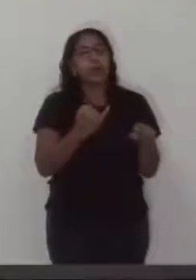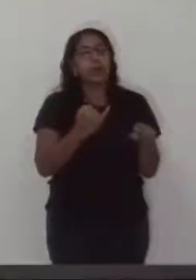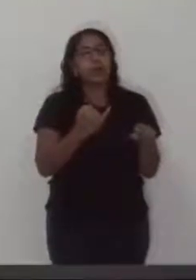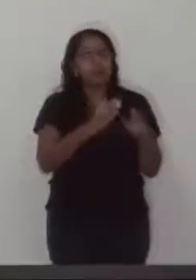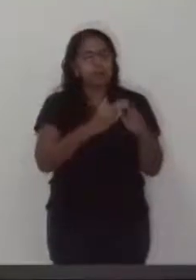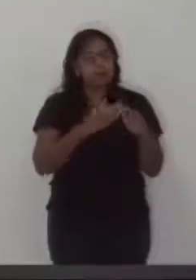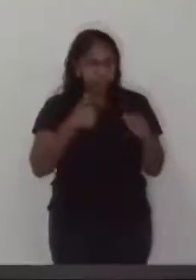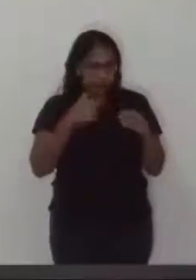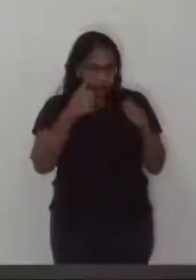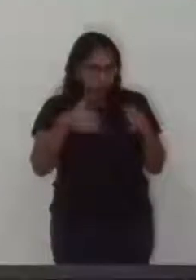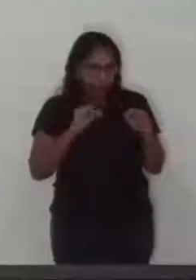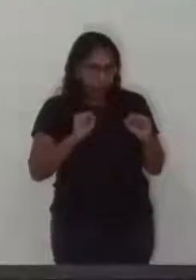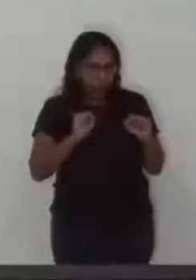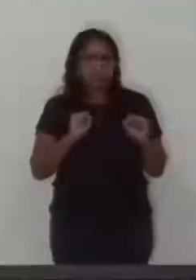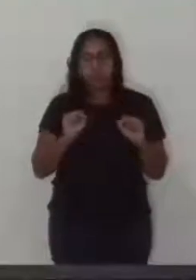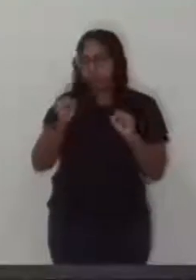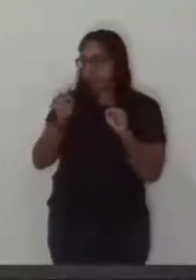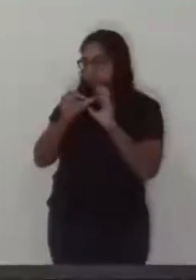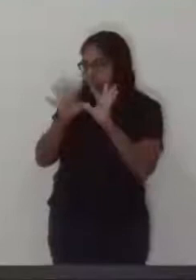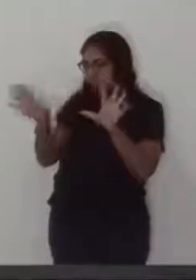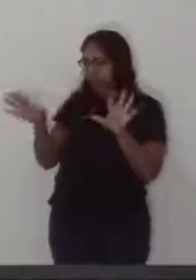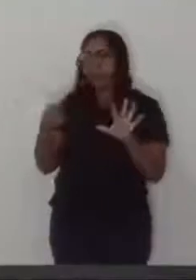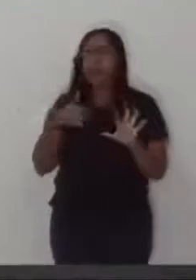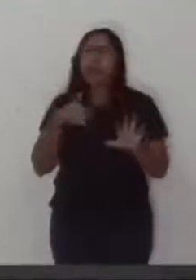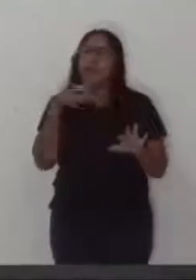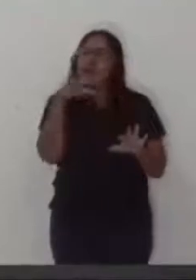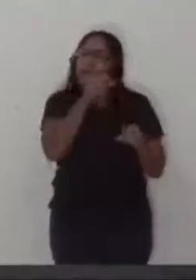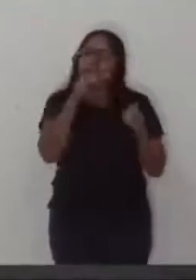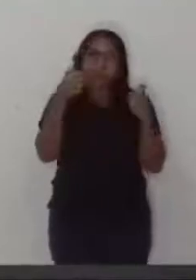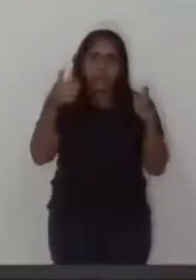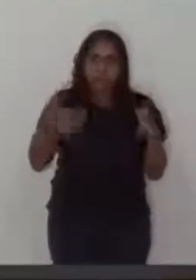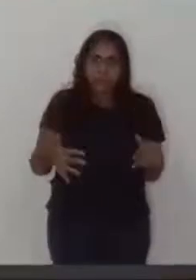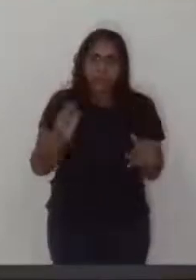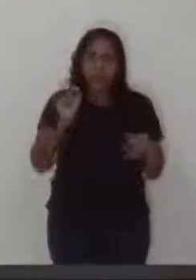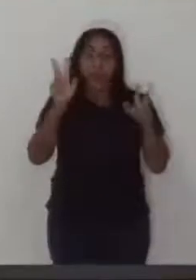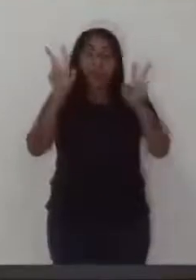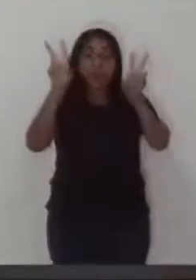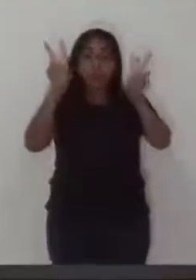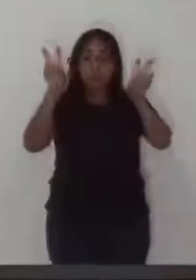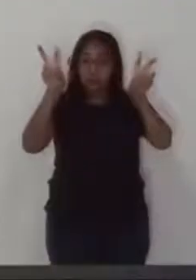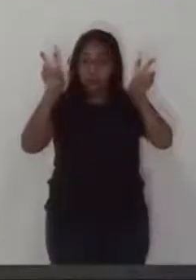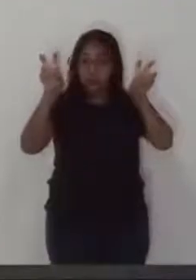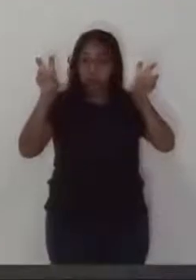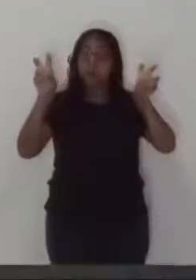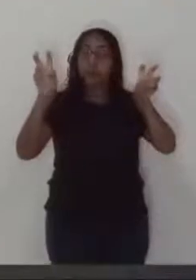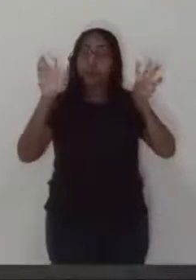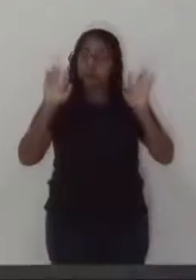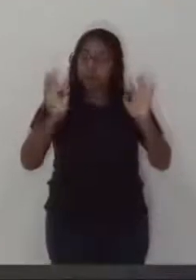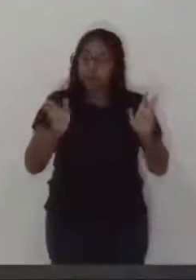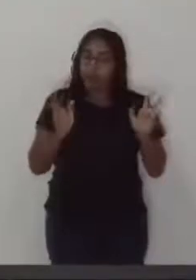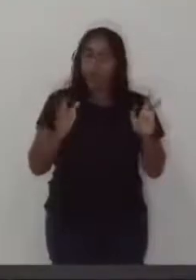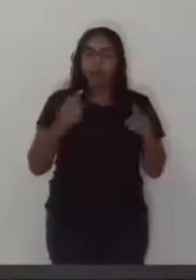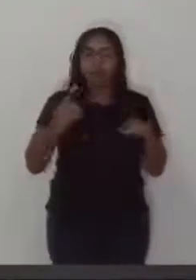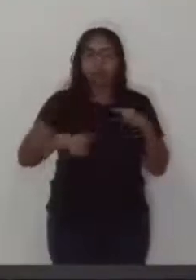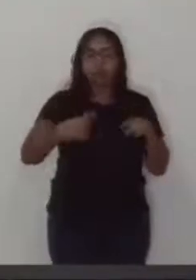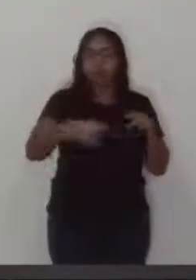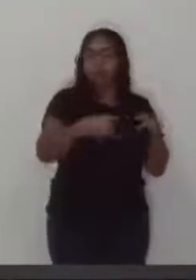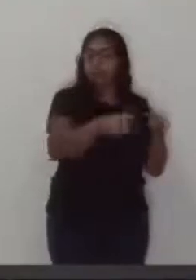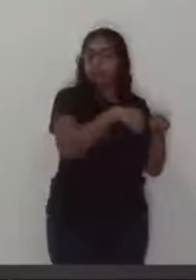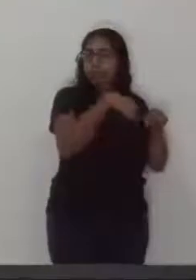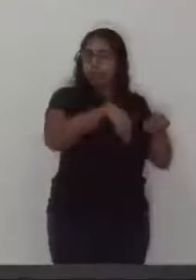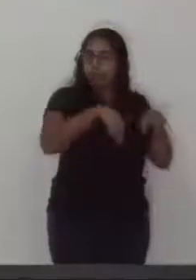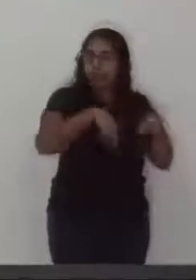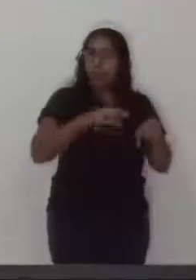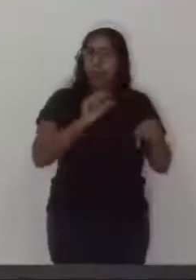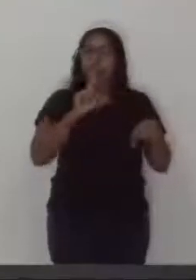Com a palavra, vereador Rubens. Rapidamente, senhor presidente, como é um assunto que tem sido debatido constantemente nessa casa,